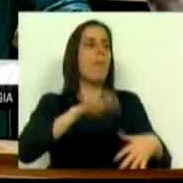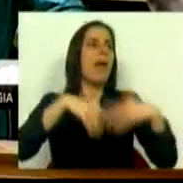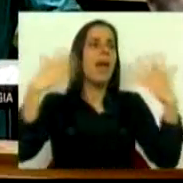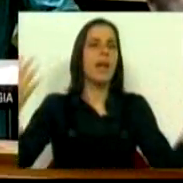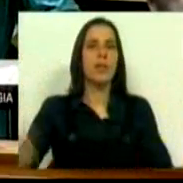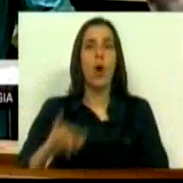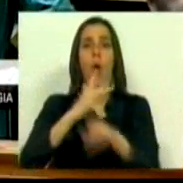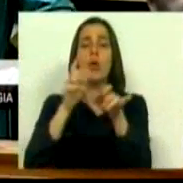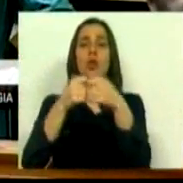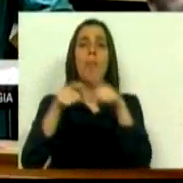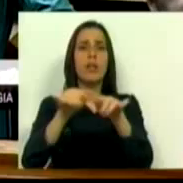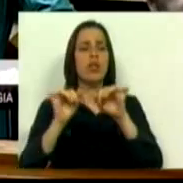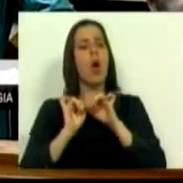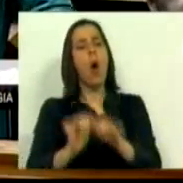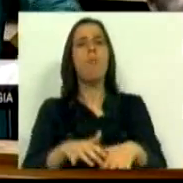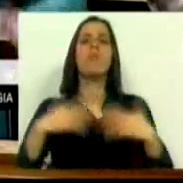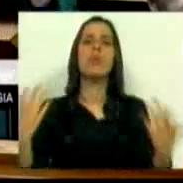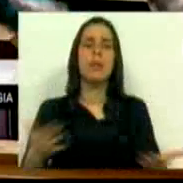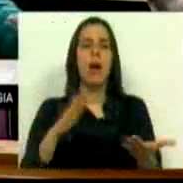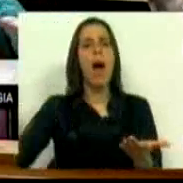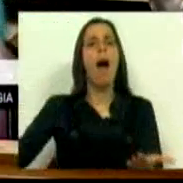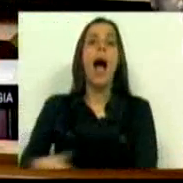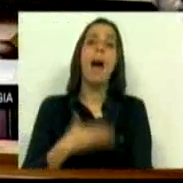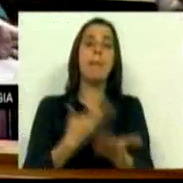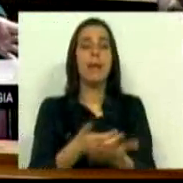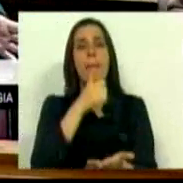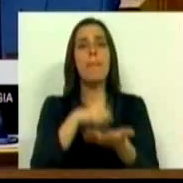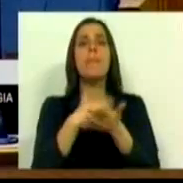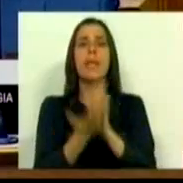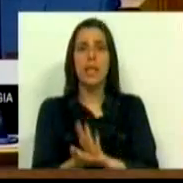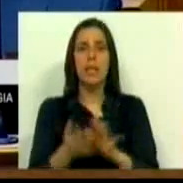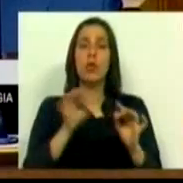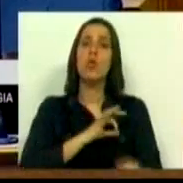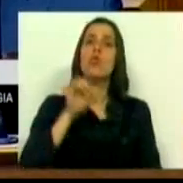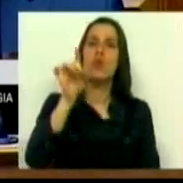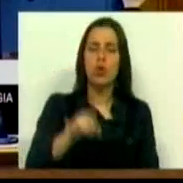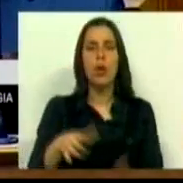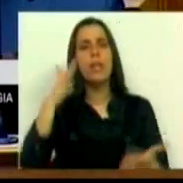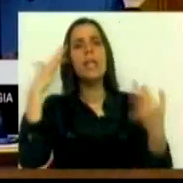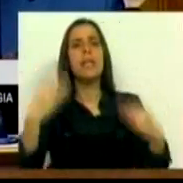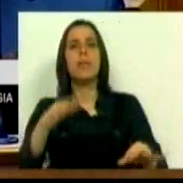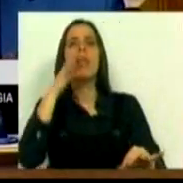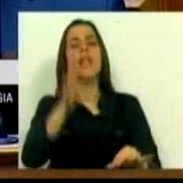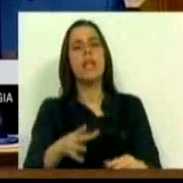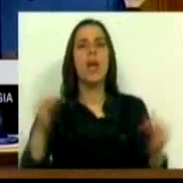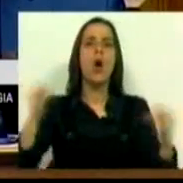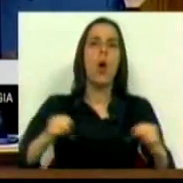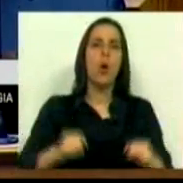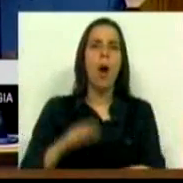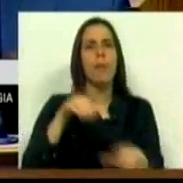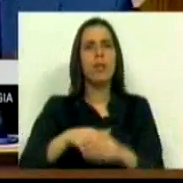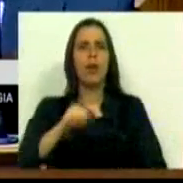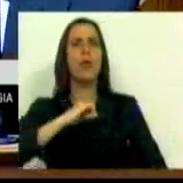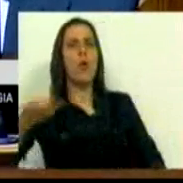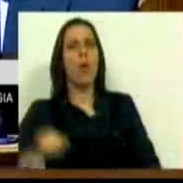ou outros partidos da oposição a apresentar medidas que os senhores simplesmente dizem concordam mas vão